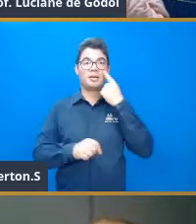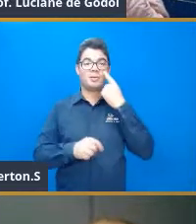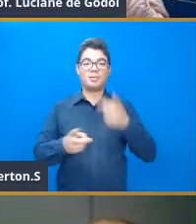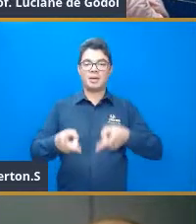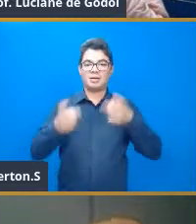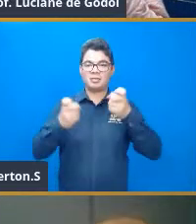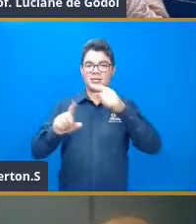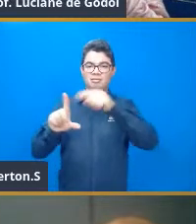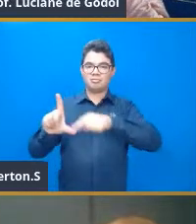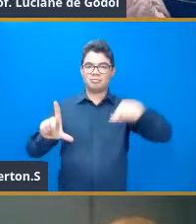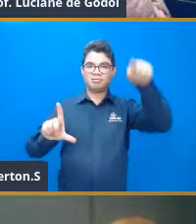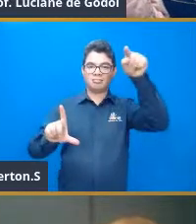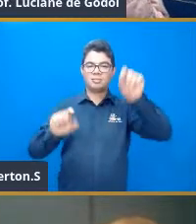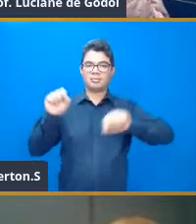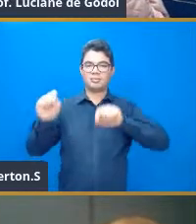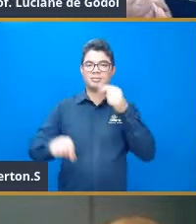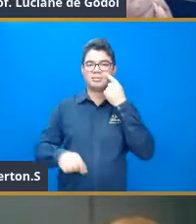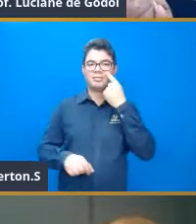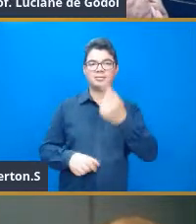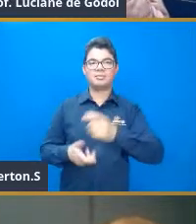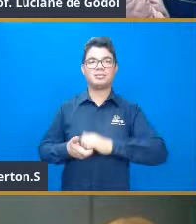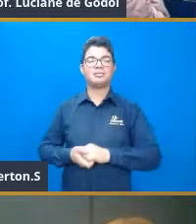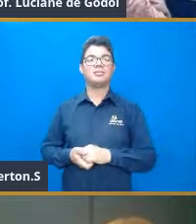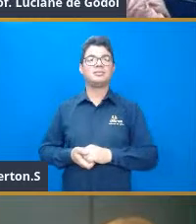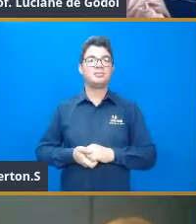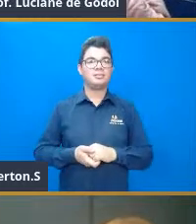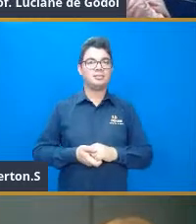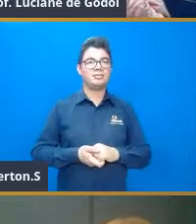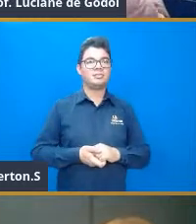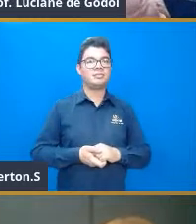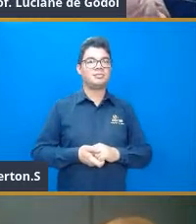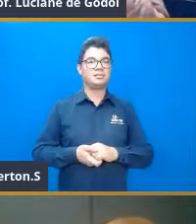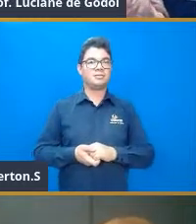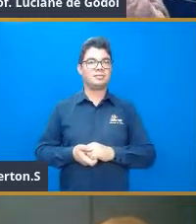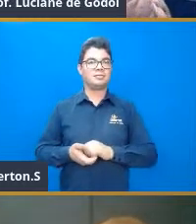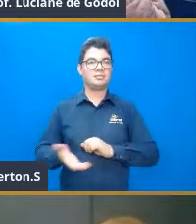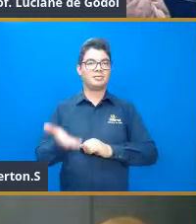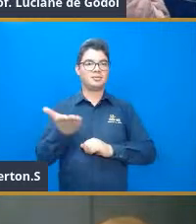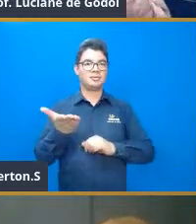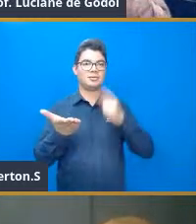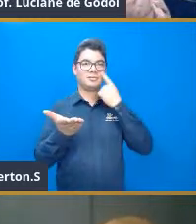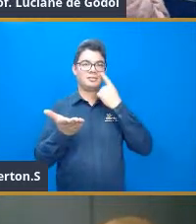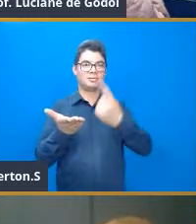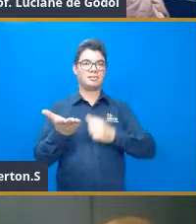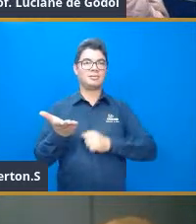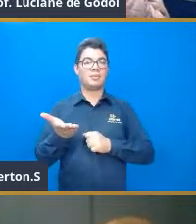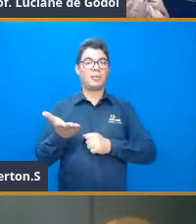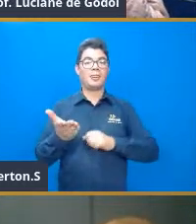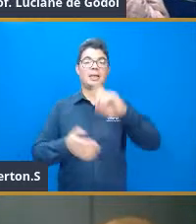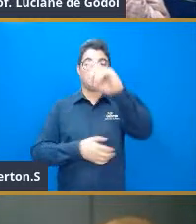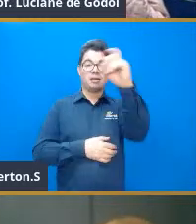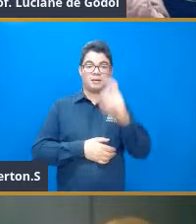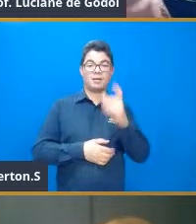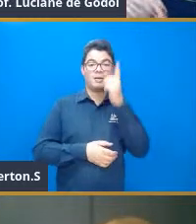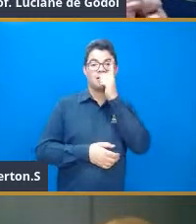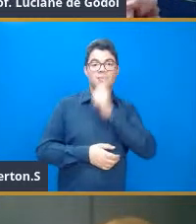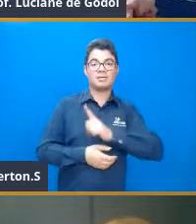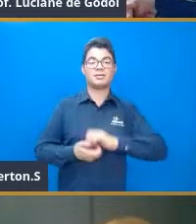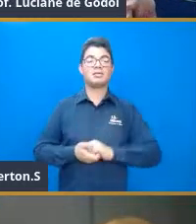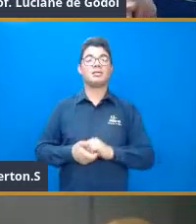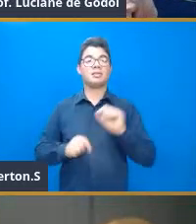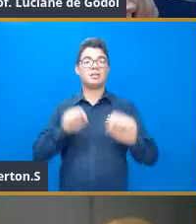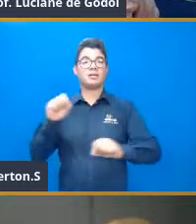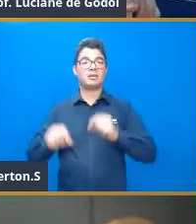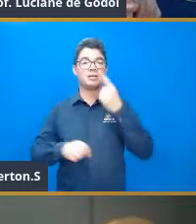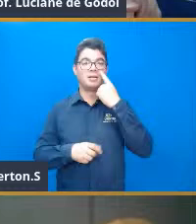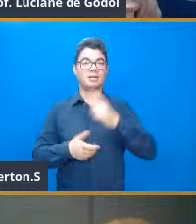aqui, nós temos a derivada da função igual a zero, então se a pegar ali a temperatura e derivar, a gente vai ter aqui 0,2 vezes H,